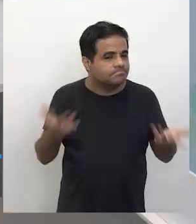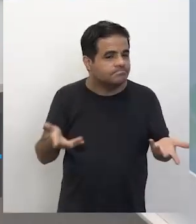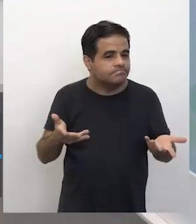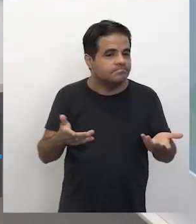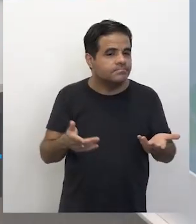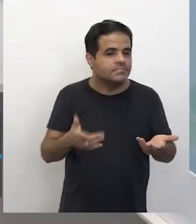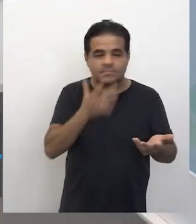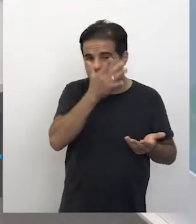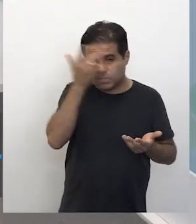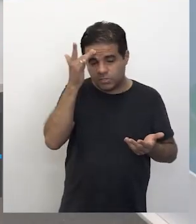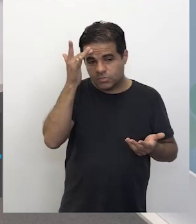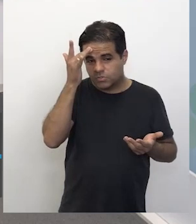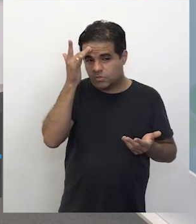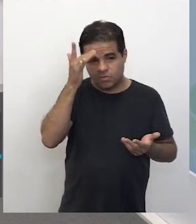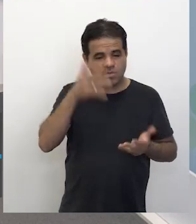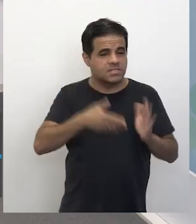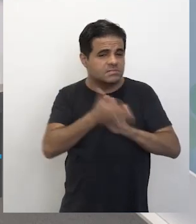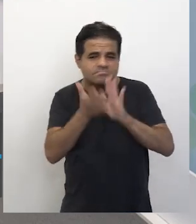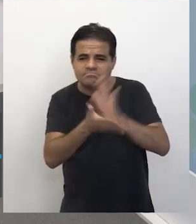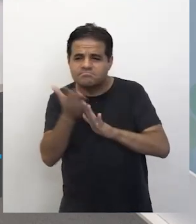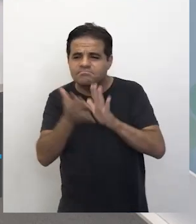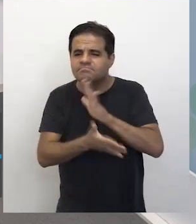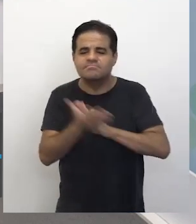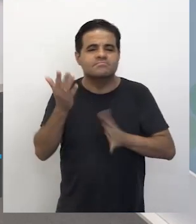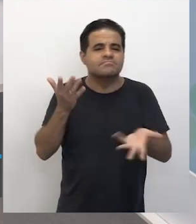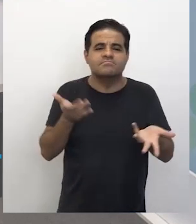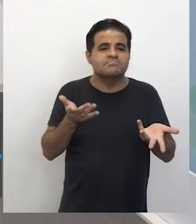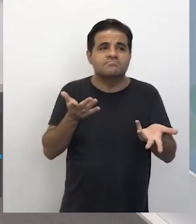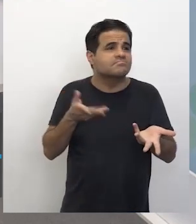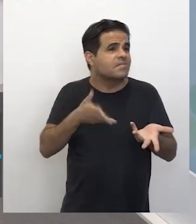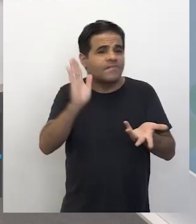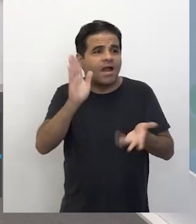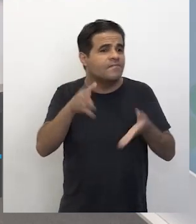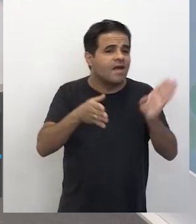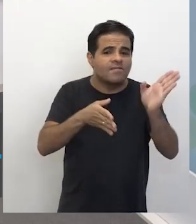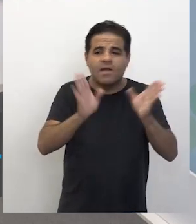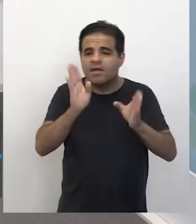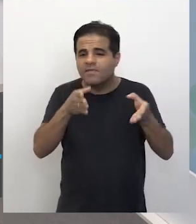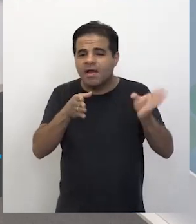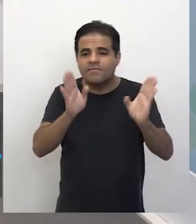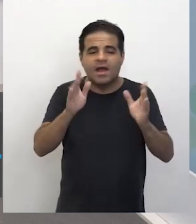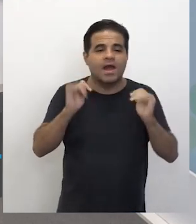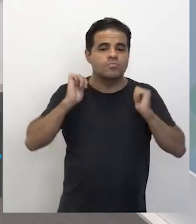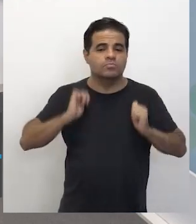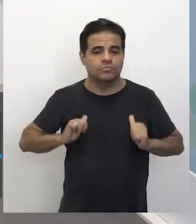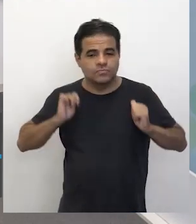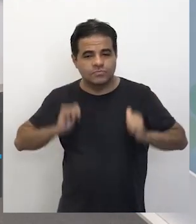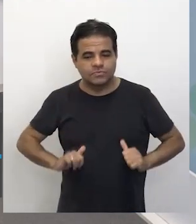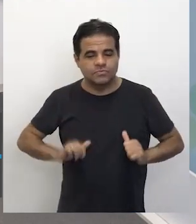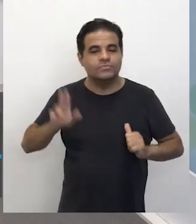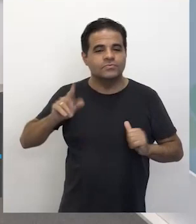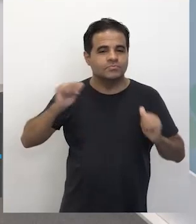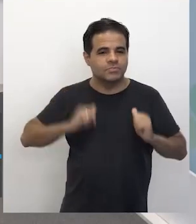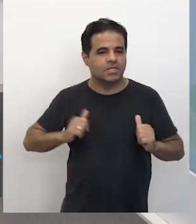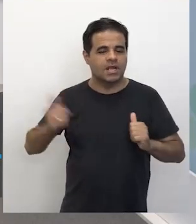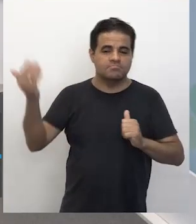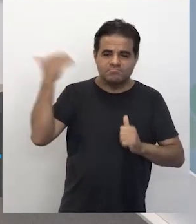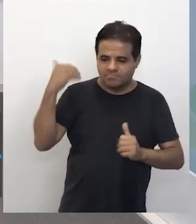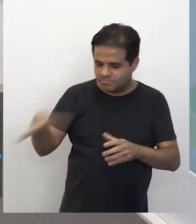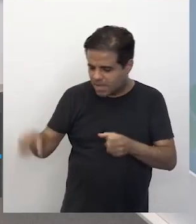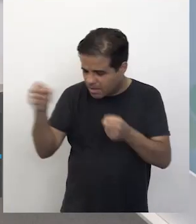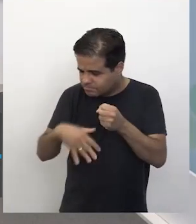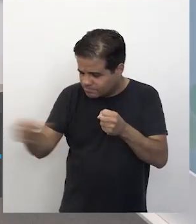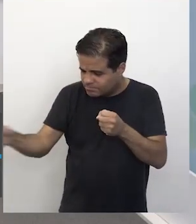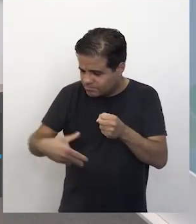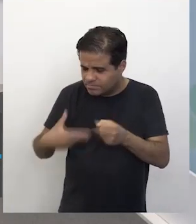o rolezeiro, entendeu? O rolezeiro. É aquela pessoa que vai dar um rolezinho. O mochileiro. O viajante é o mochileiro, é a